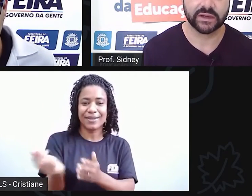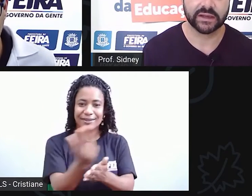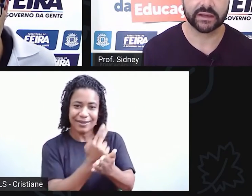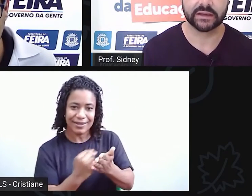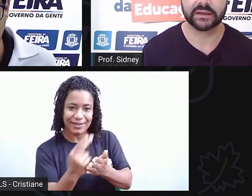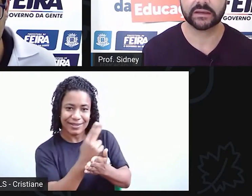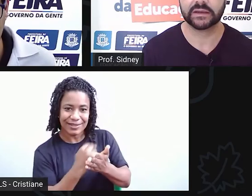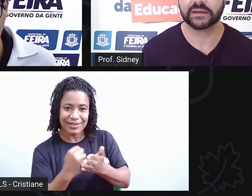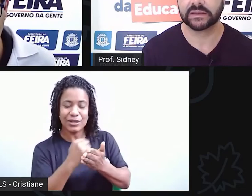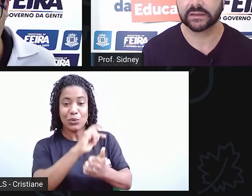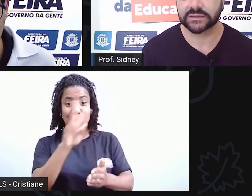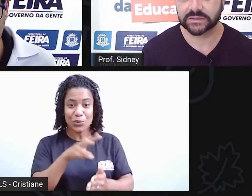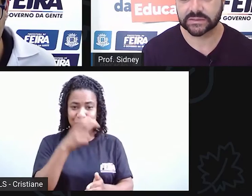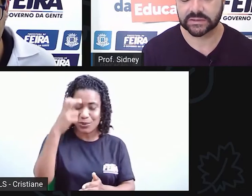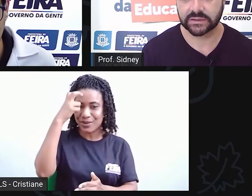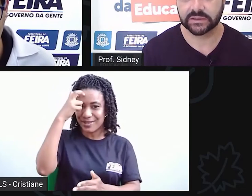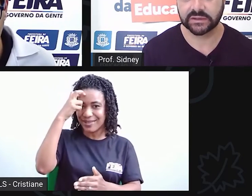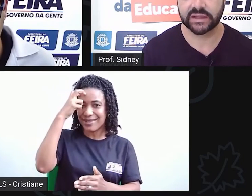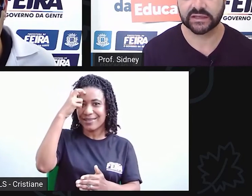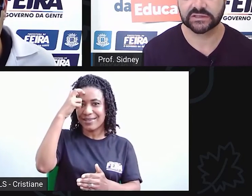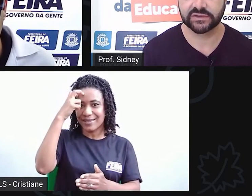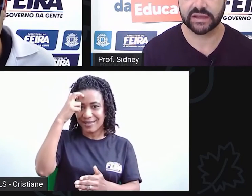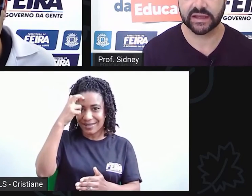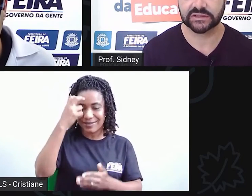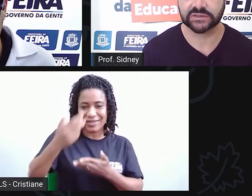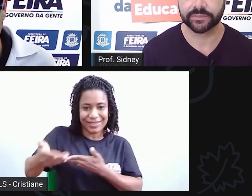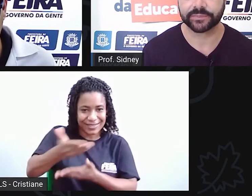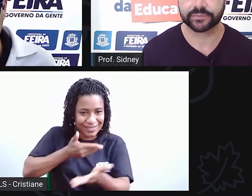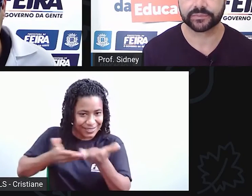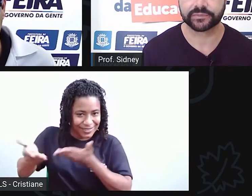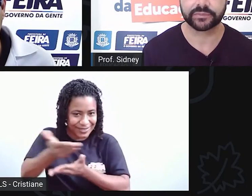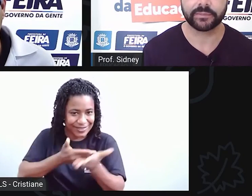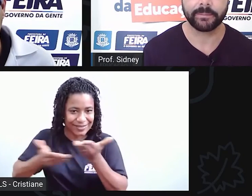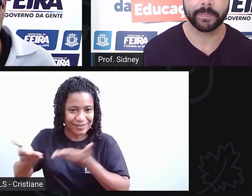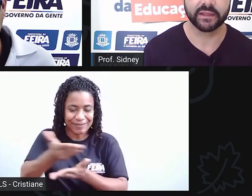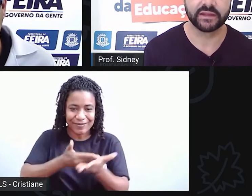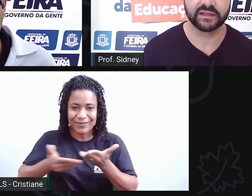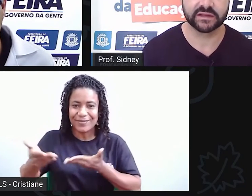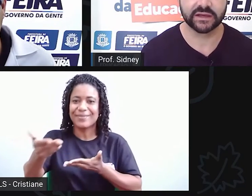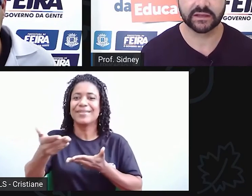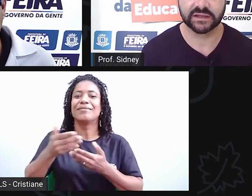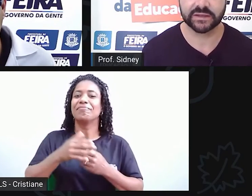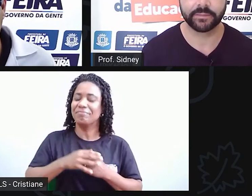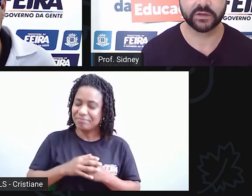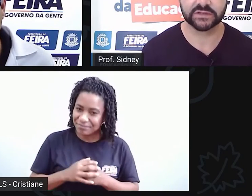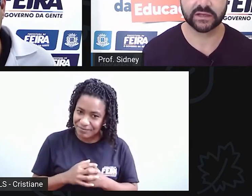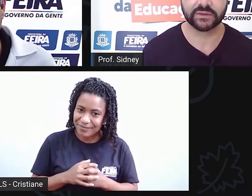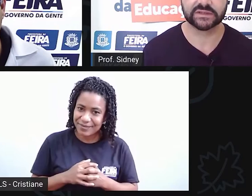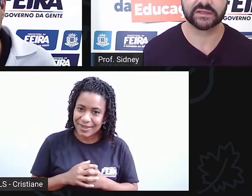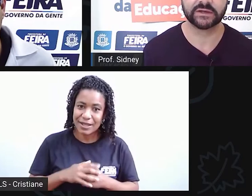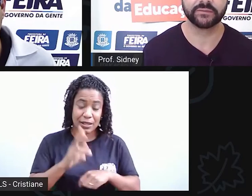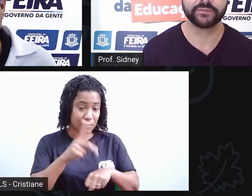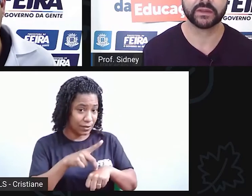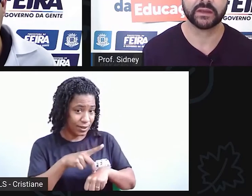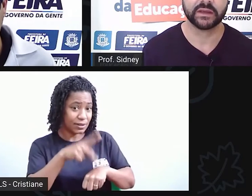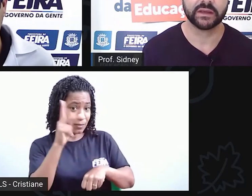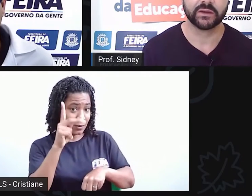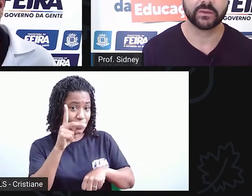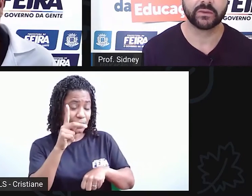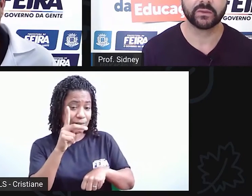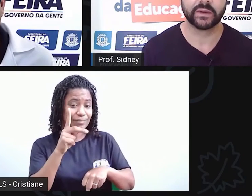Cultura e Interatividade. Nessa pós-graduação,